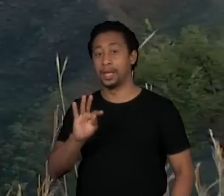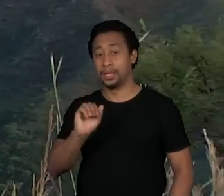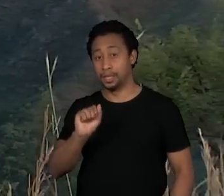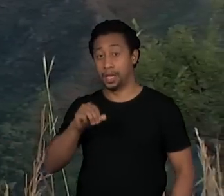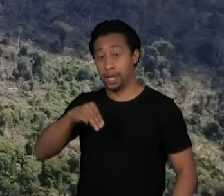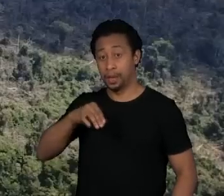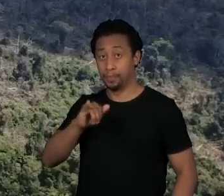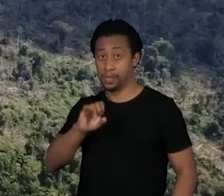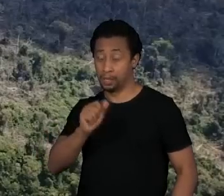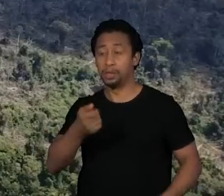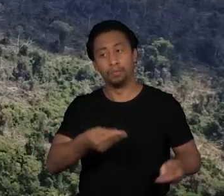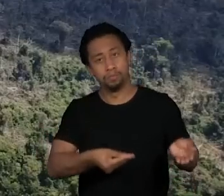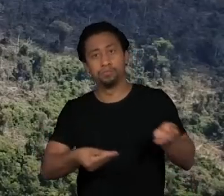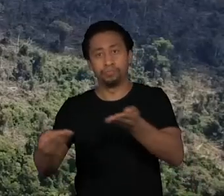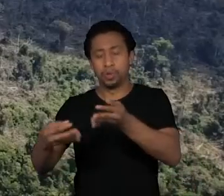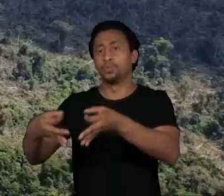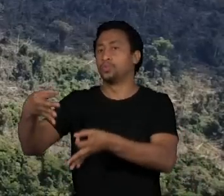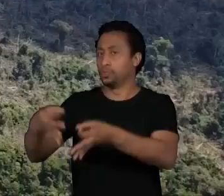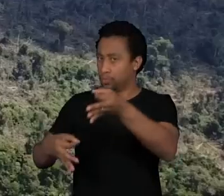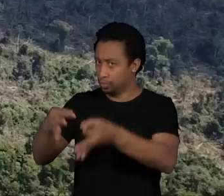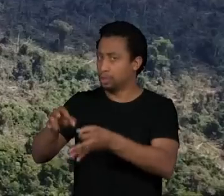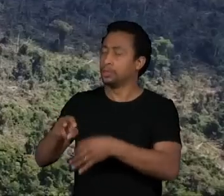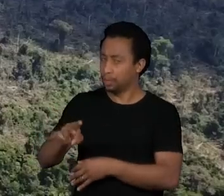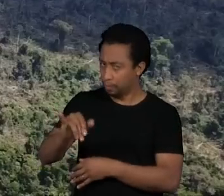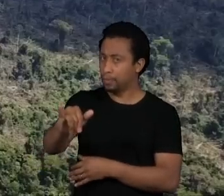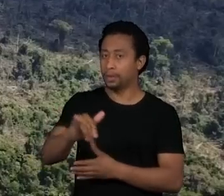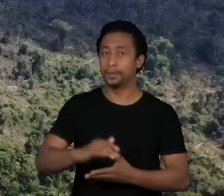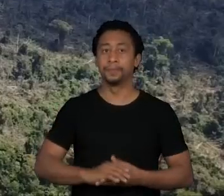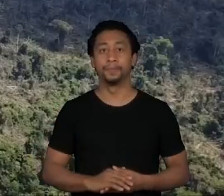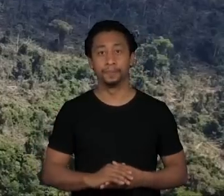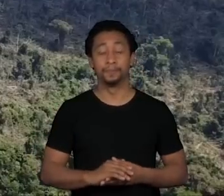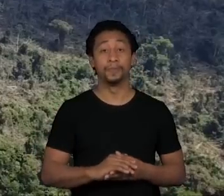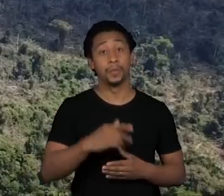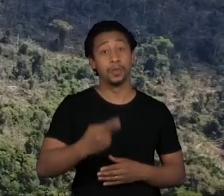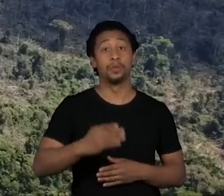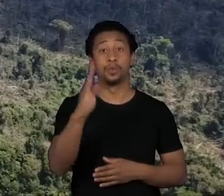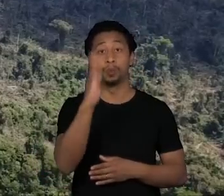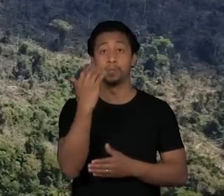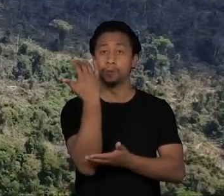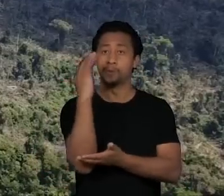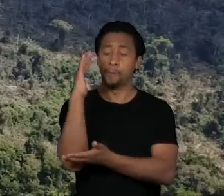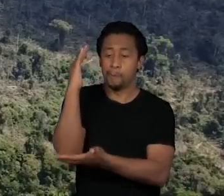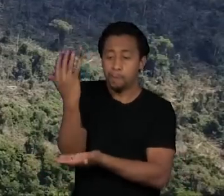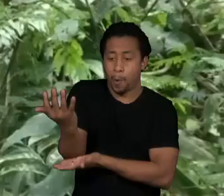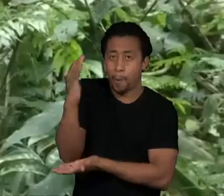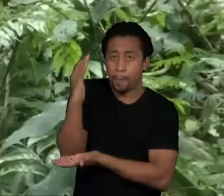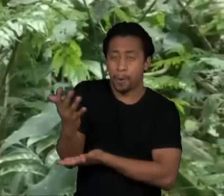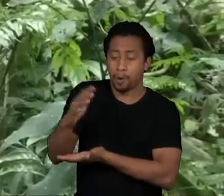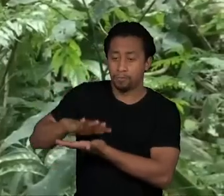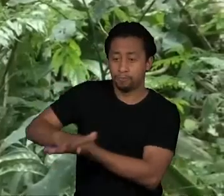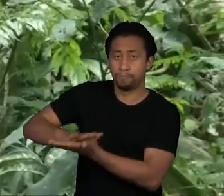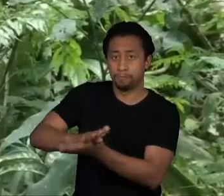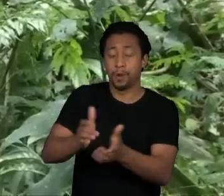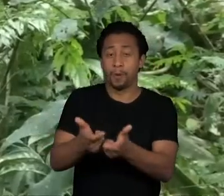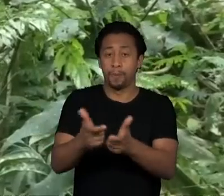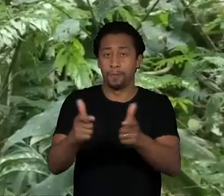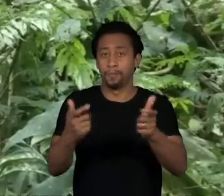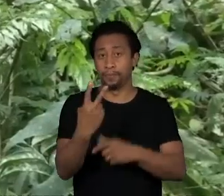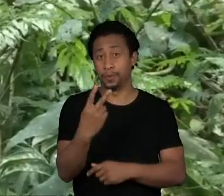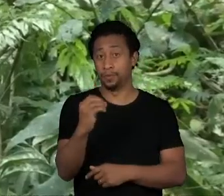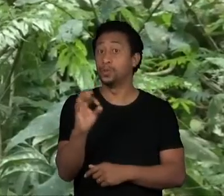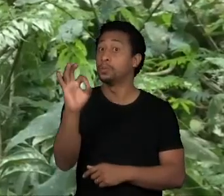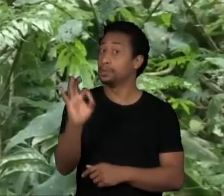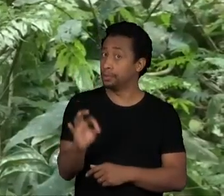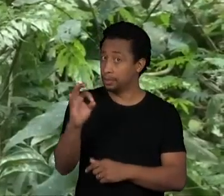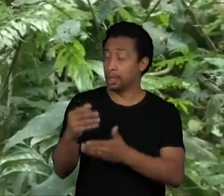decisão. No Brasil, o desmatamento aumentou 20% em 2021. De acordo com o levantamento